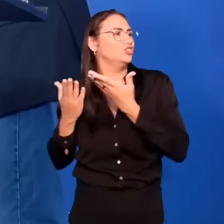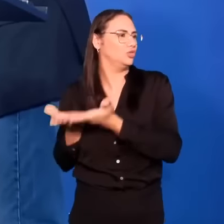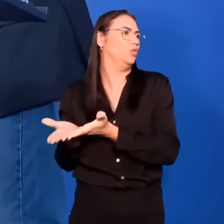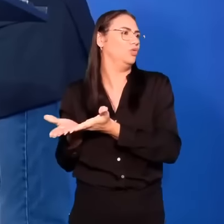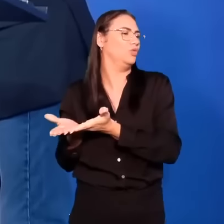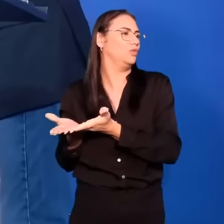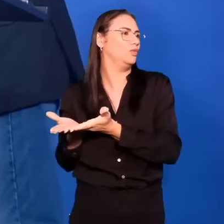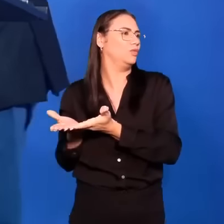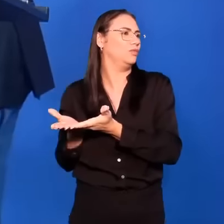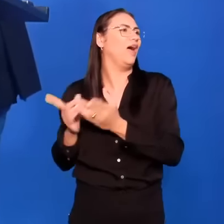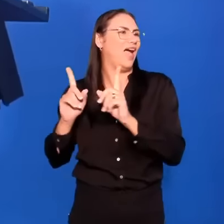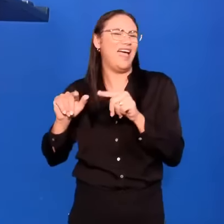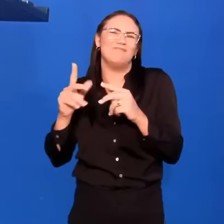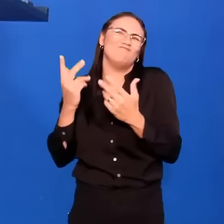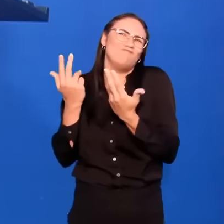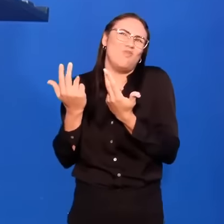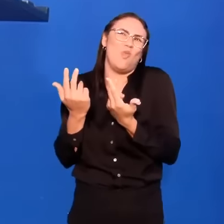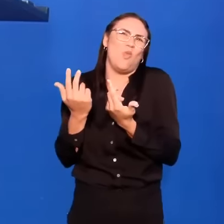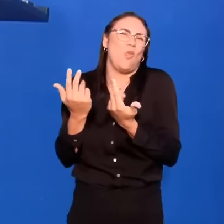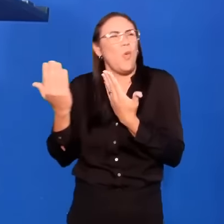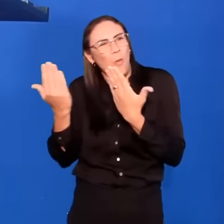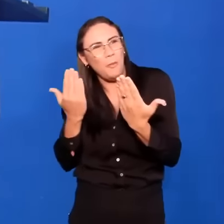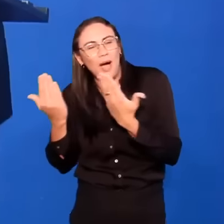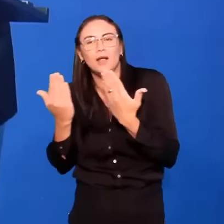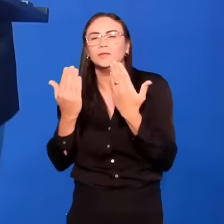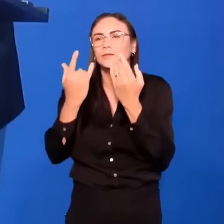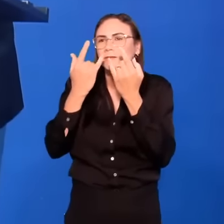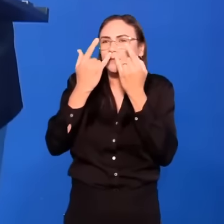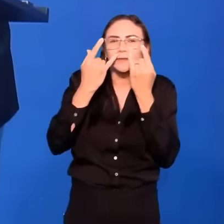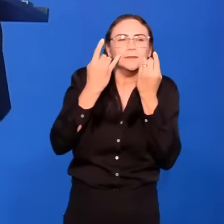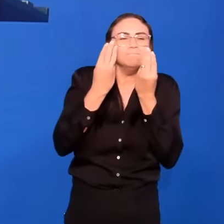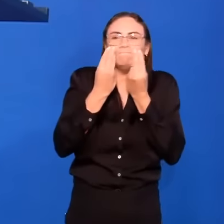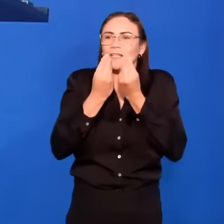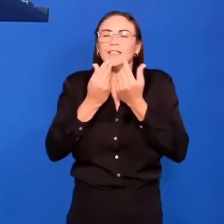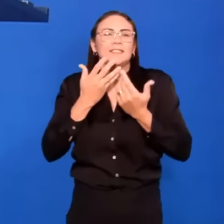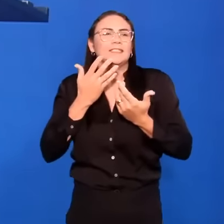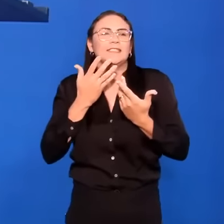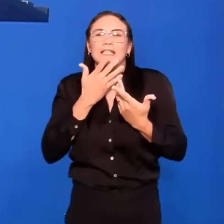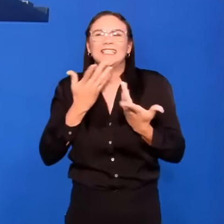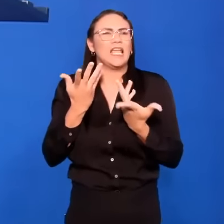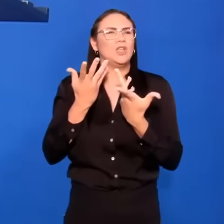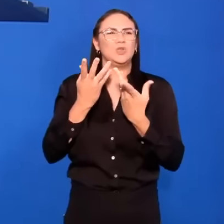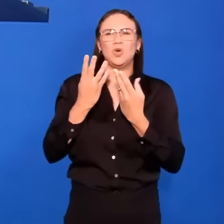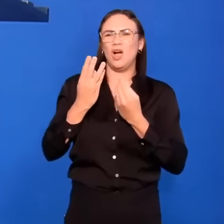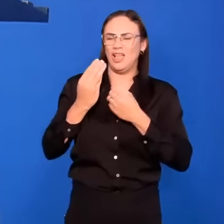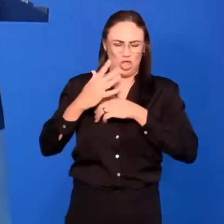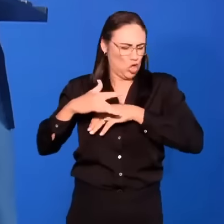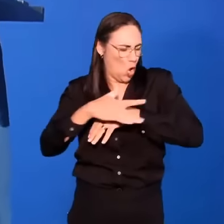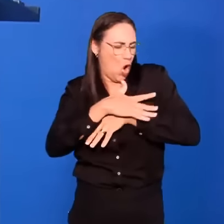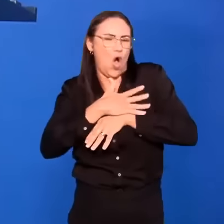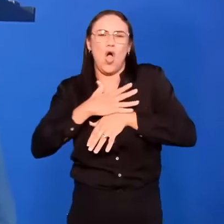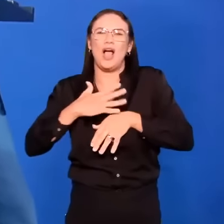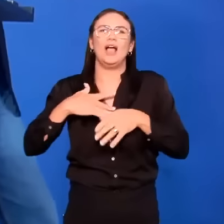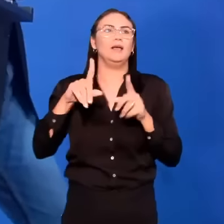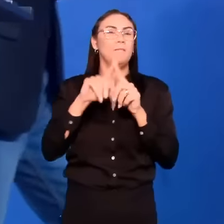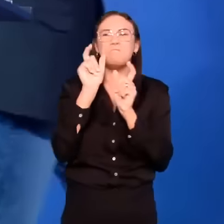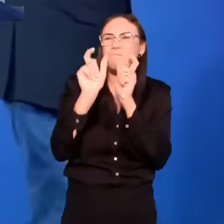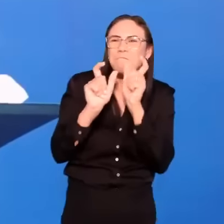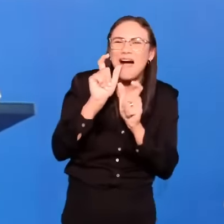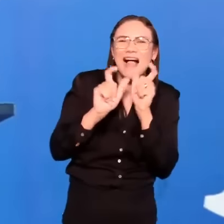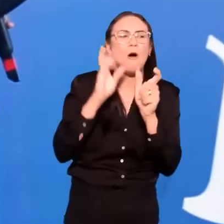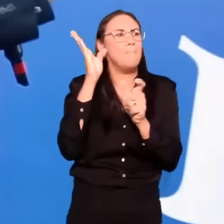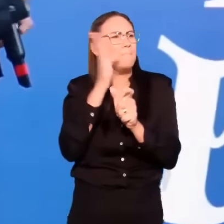O sexo solitário que envolve cobiça. Pornografia. Carícias. Palavras obscenas.